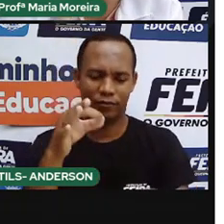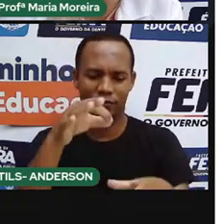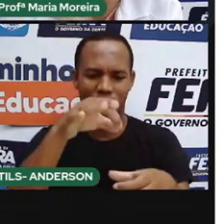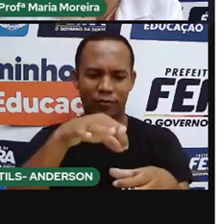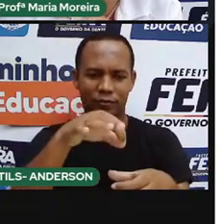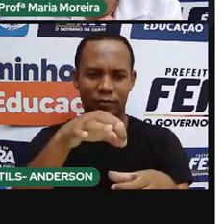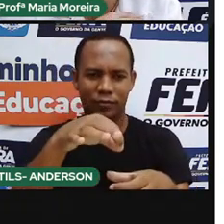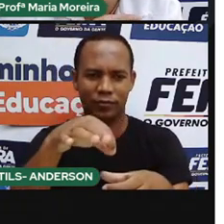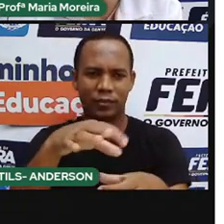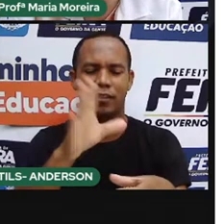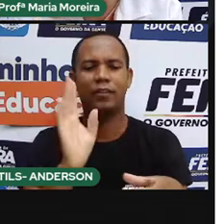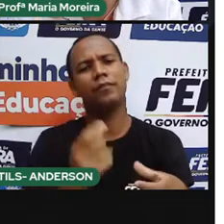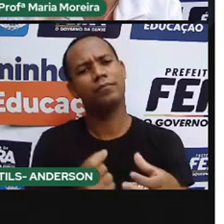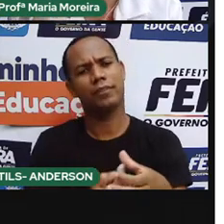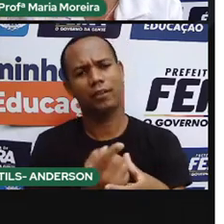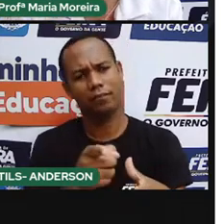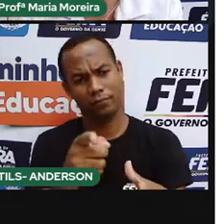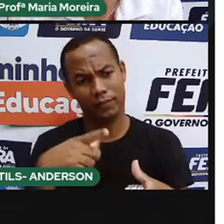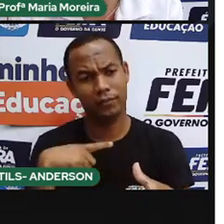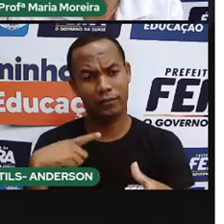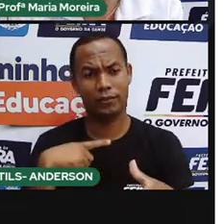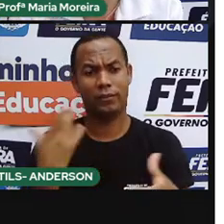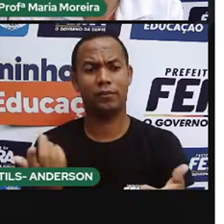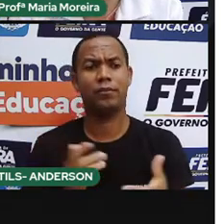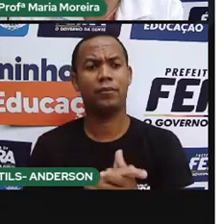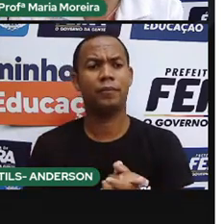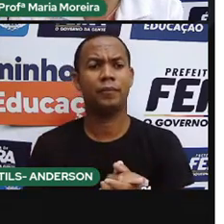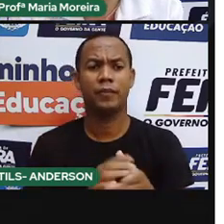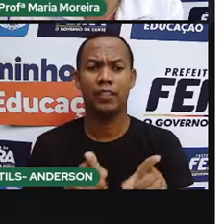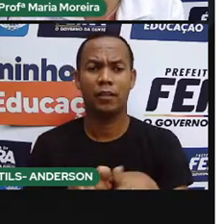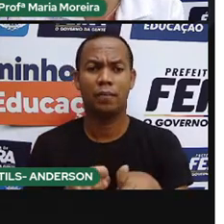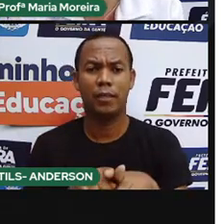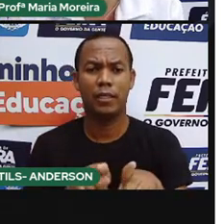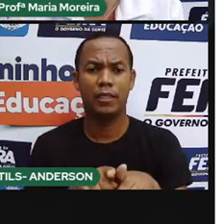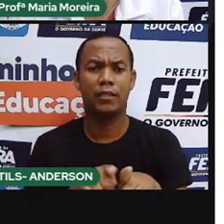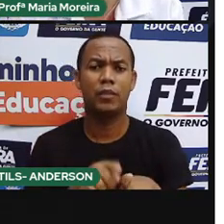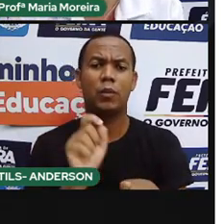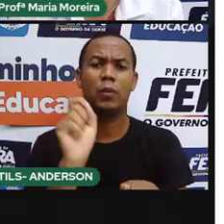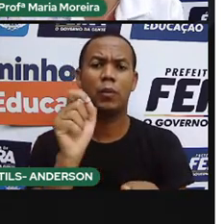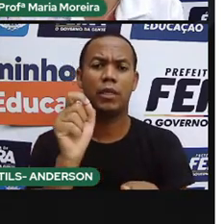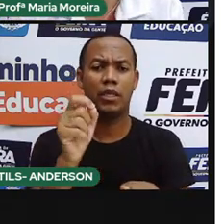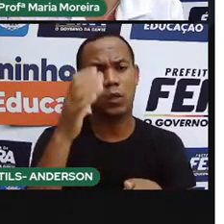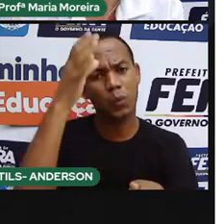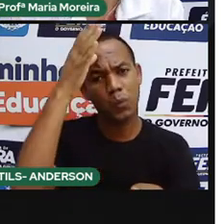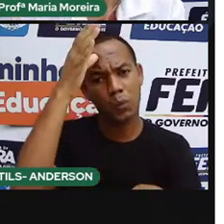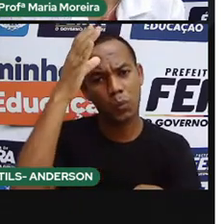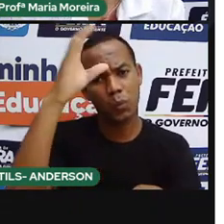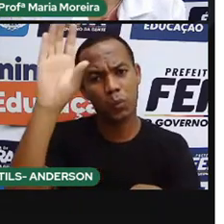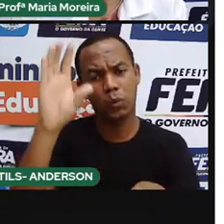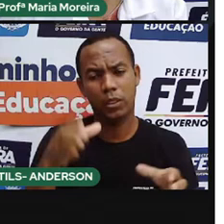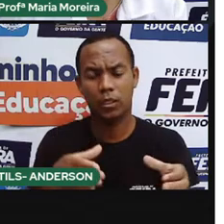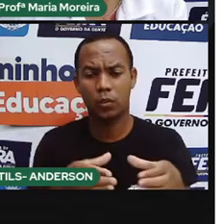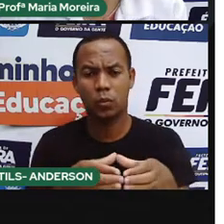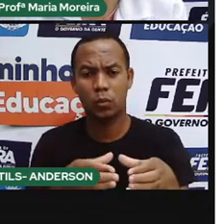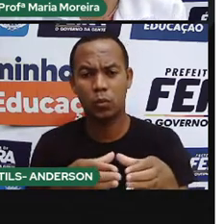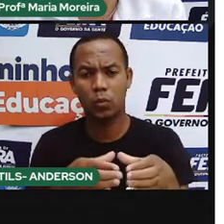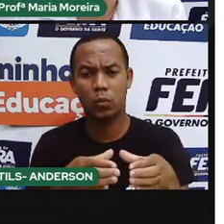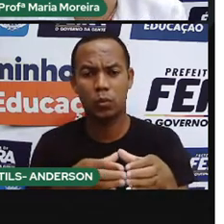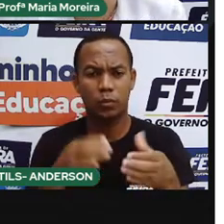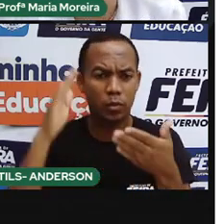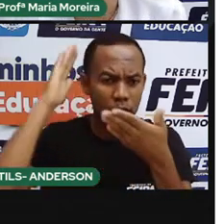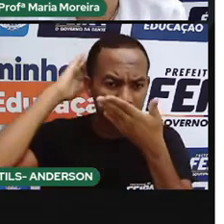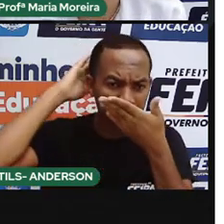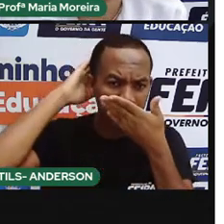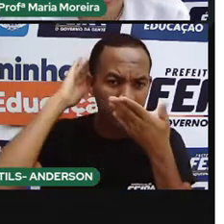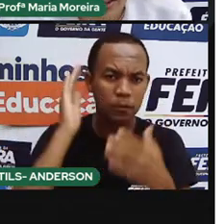de continha, né, daquelas bolinhas. Tudo isso aí também é o quê? Herança indígena. Tratam as doenças